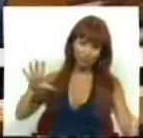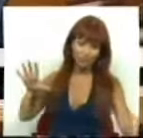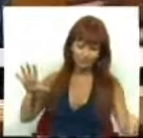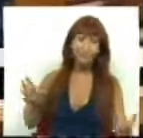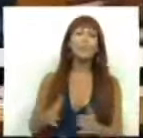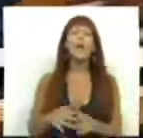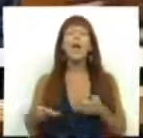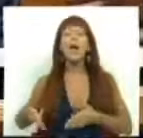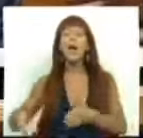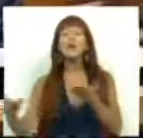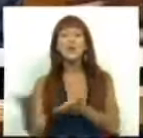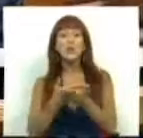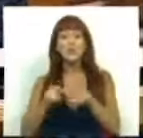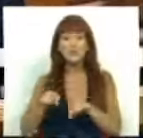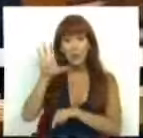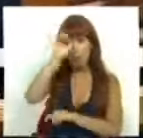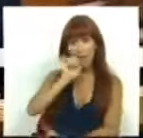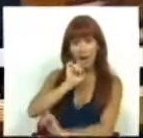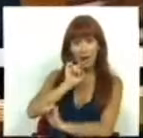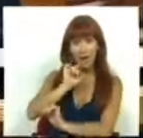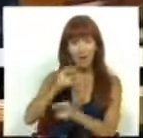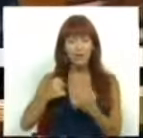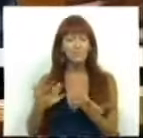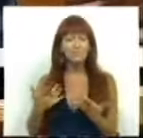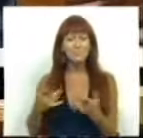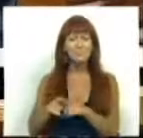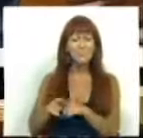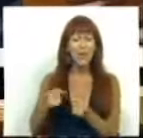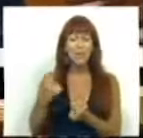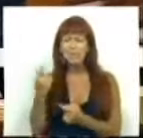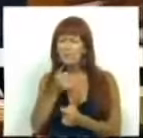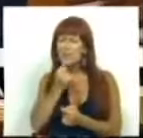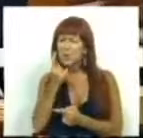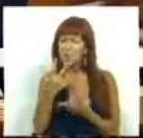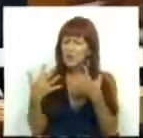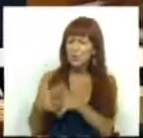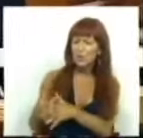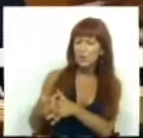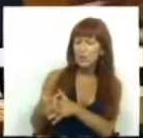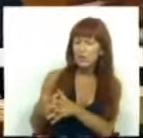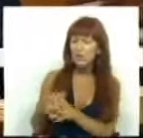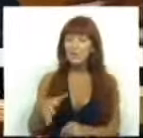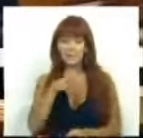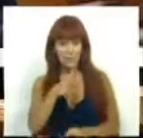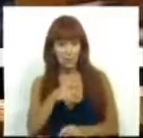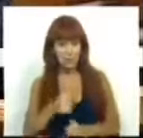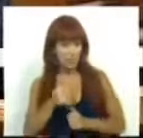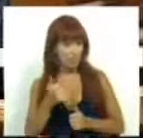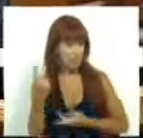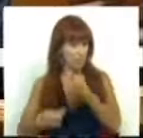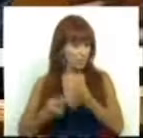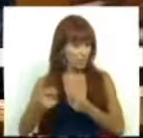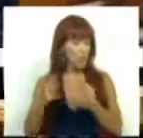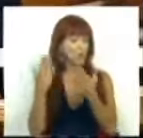A estratégia económica deste Governo estava assente numa medida estrutural, e diziam, bem